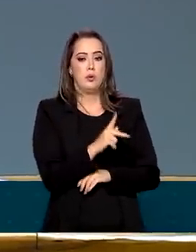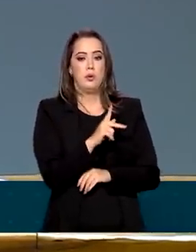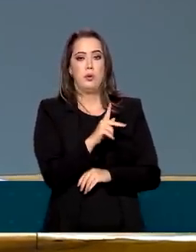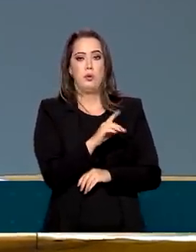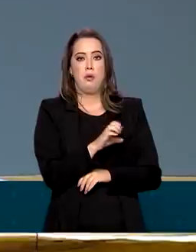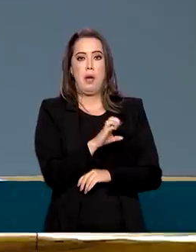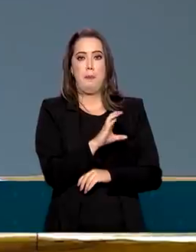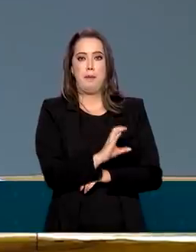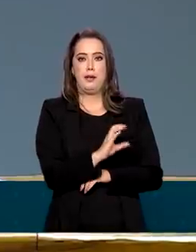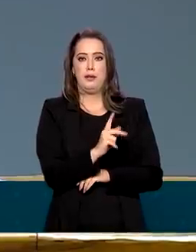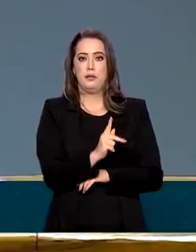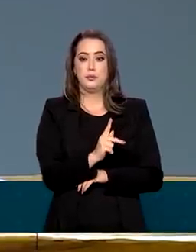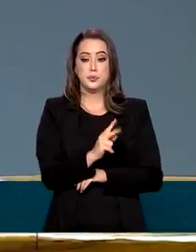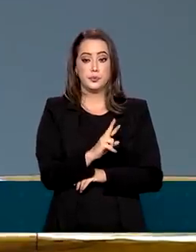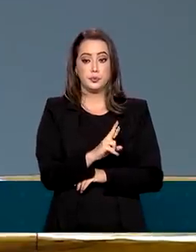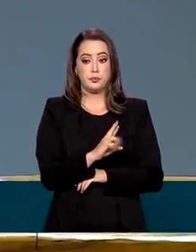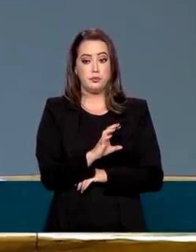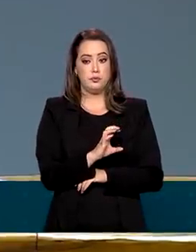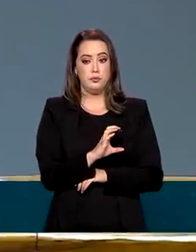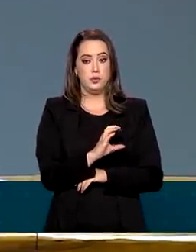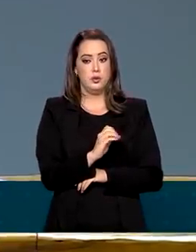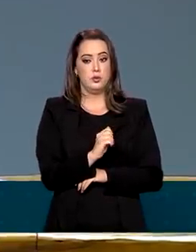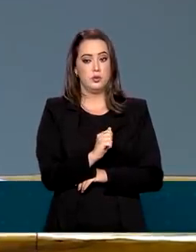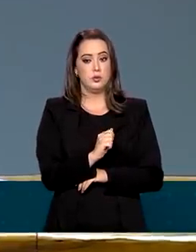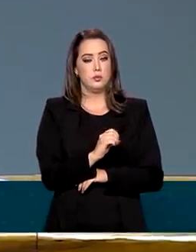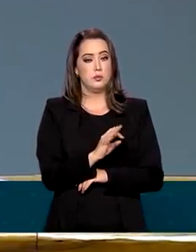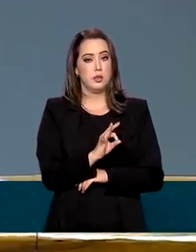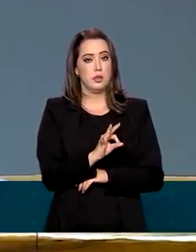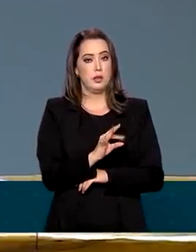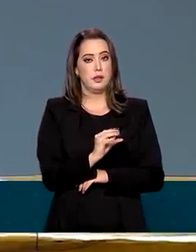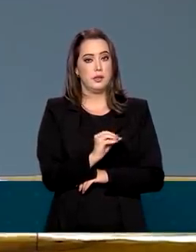dar previsibilidade para esse tipo de despesa lá para frente.